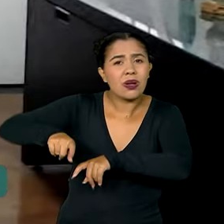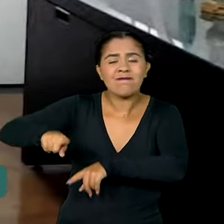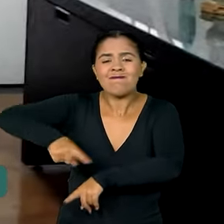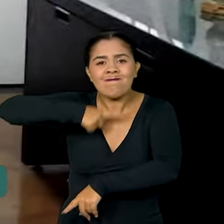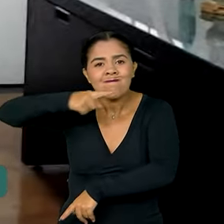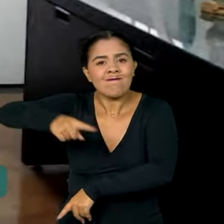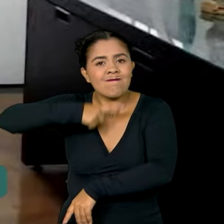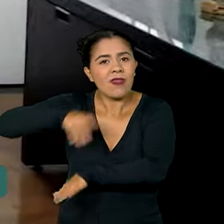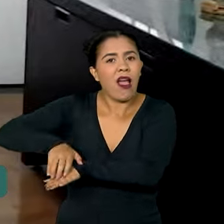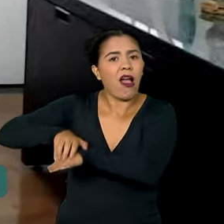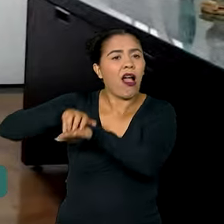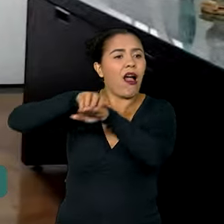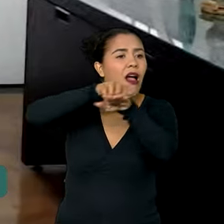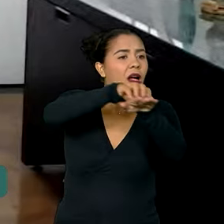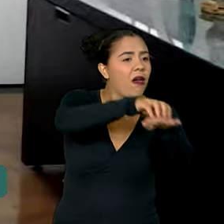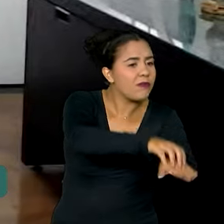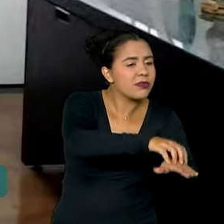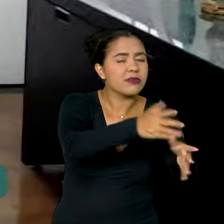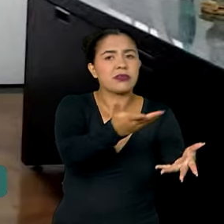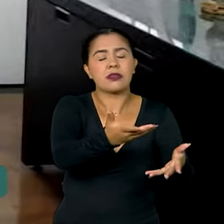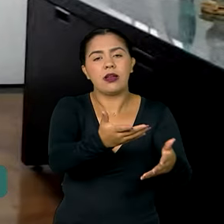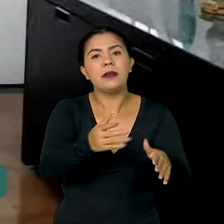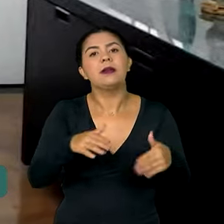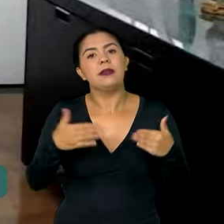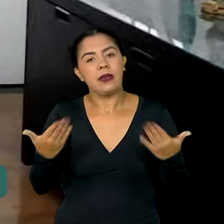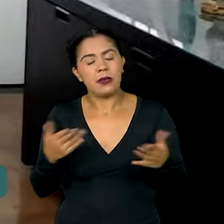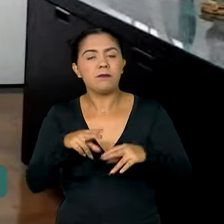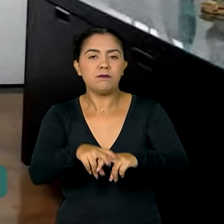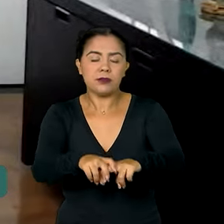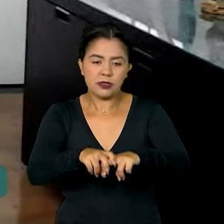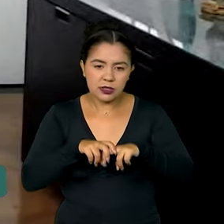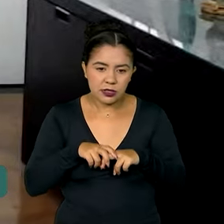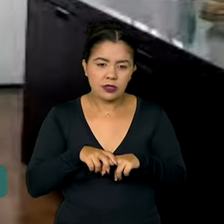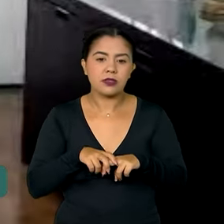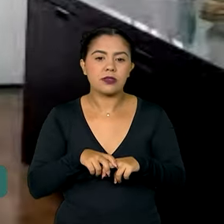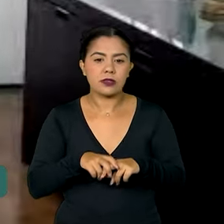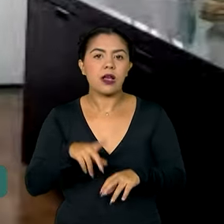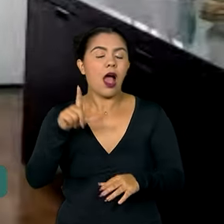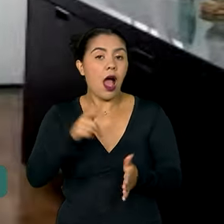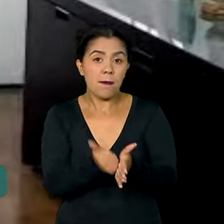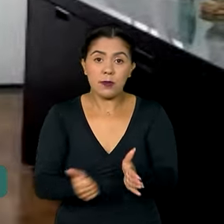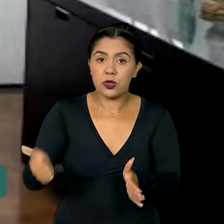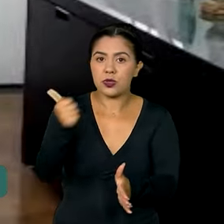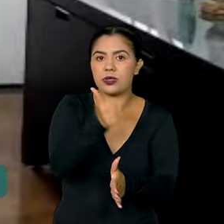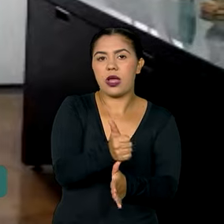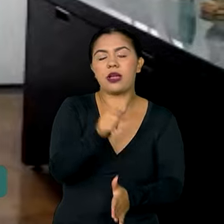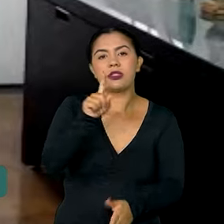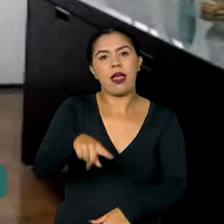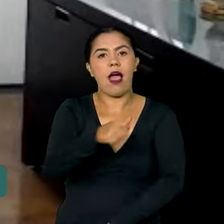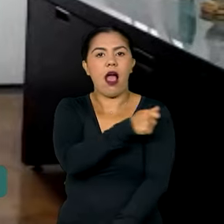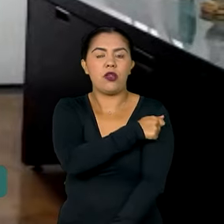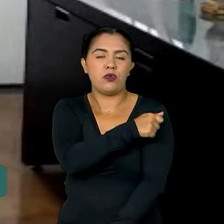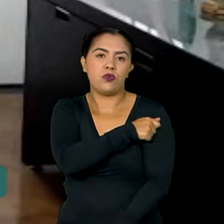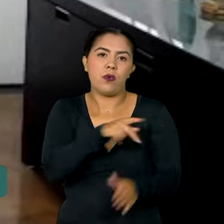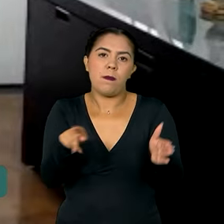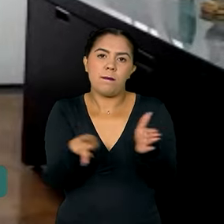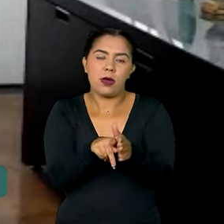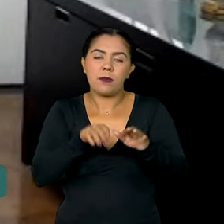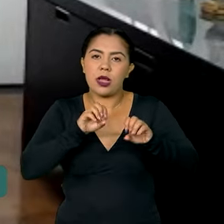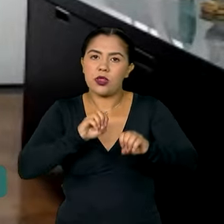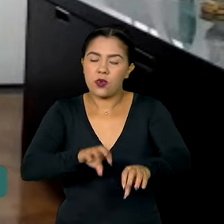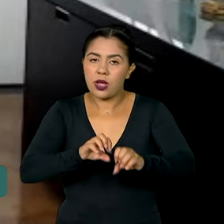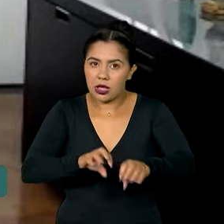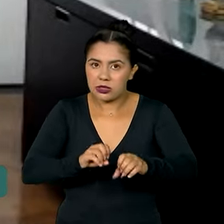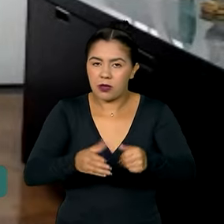federais, universidades, e aí existe a previsão, obviamente a prioridade é do aluno da educação básica, mas caso tenha